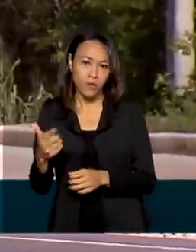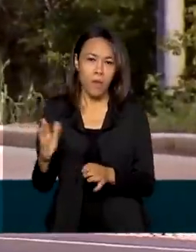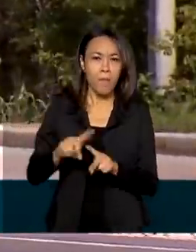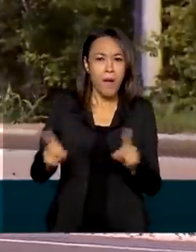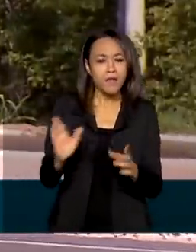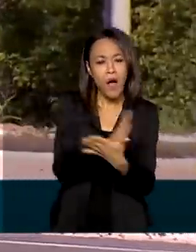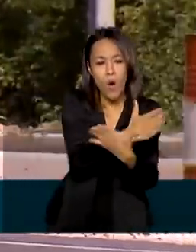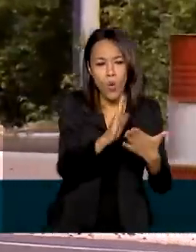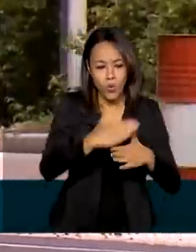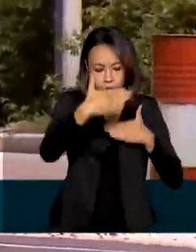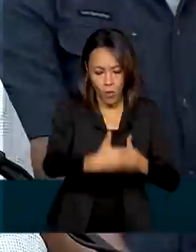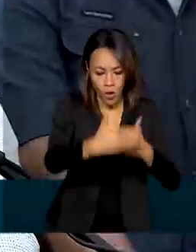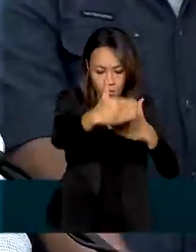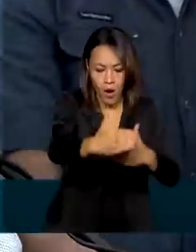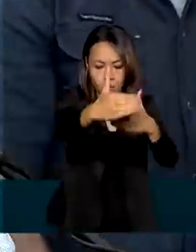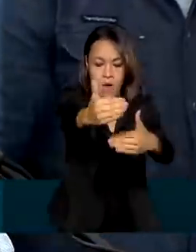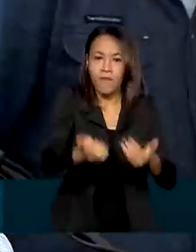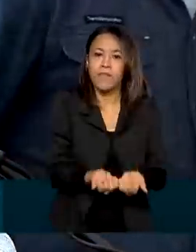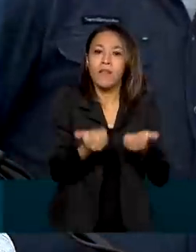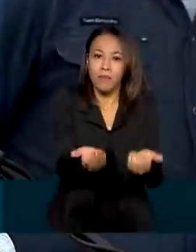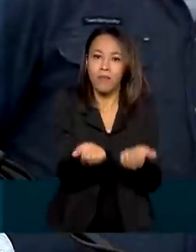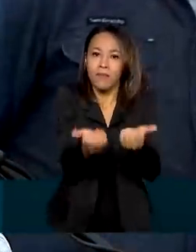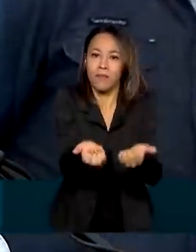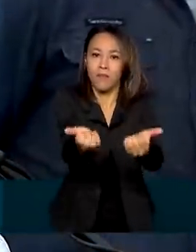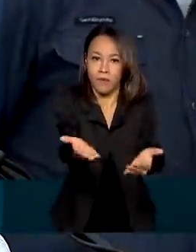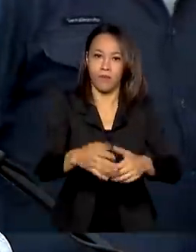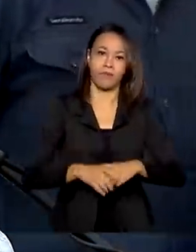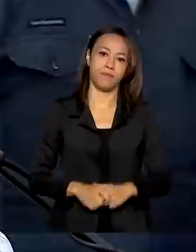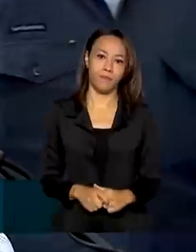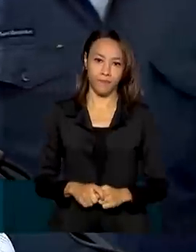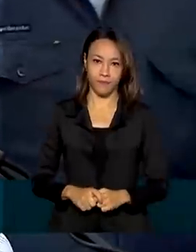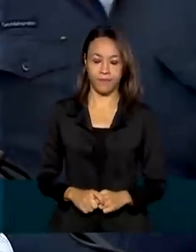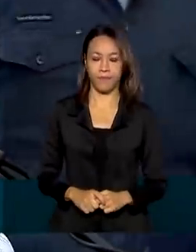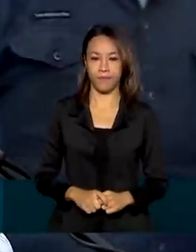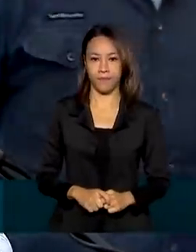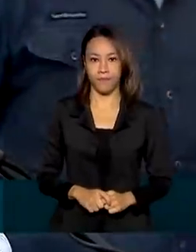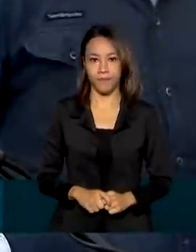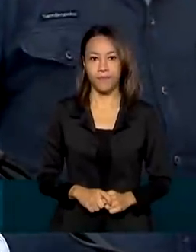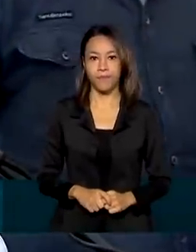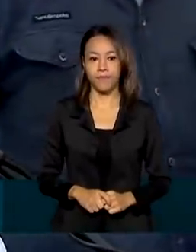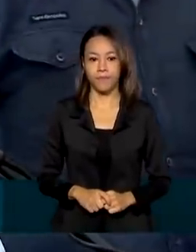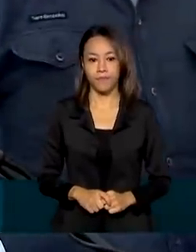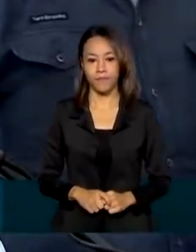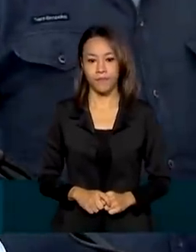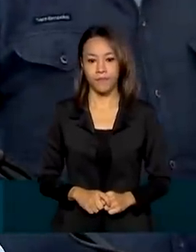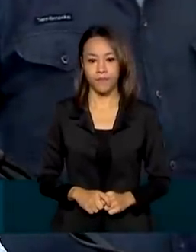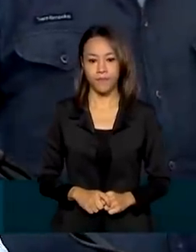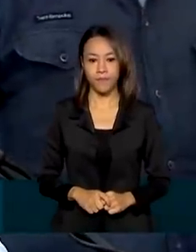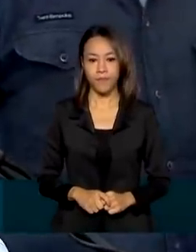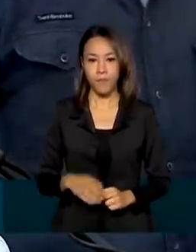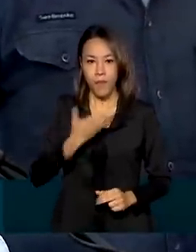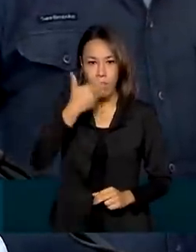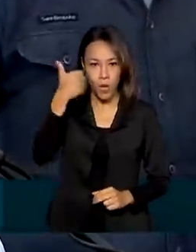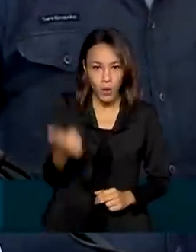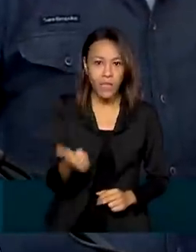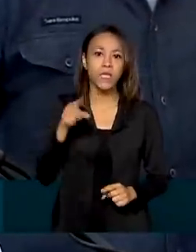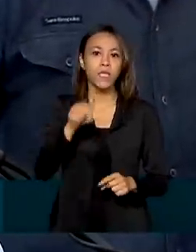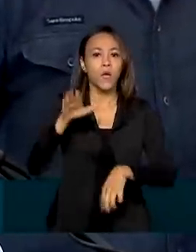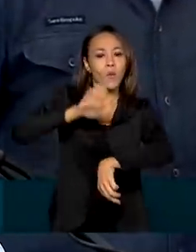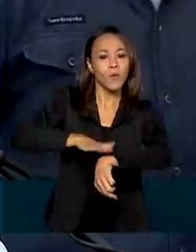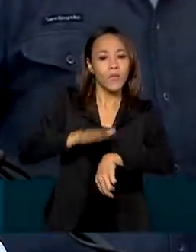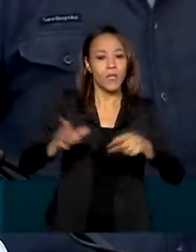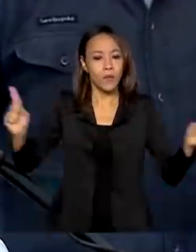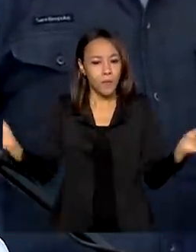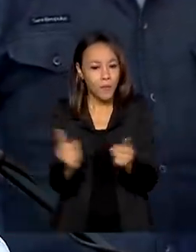entregues no mês que vem. É uma obra que vai possibilitar melhoria no nível de serviço, diminuição do tempo de